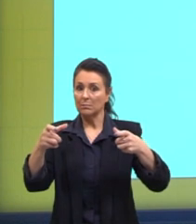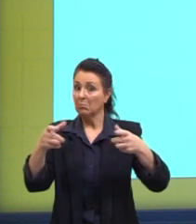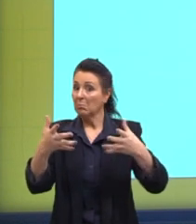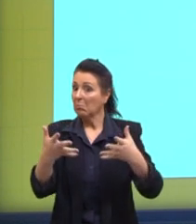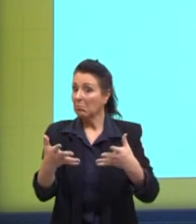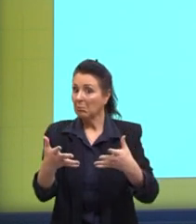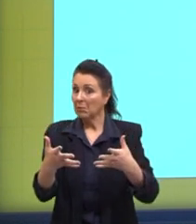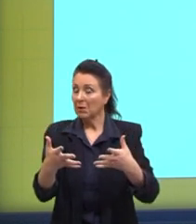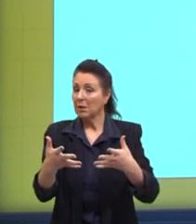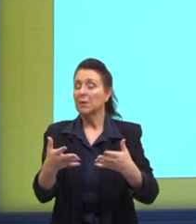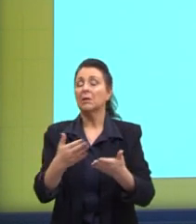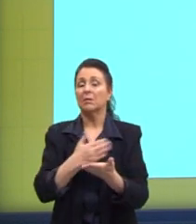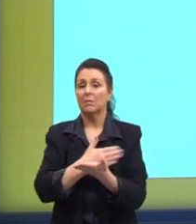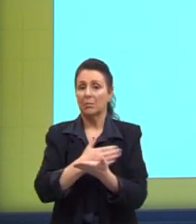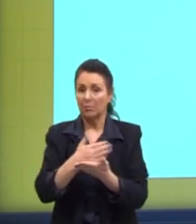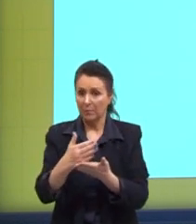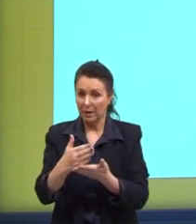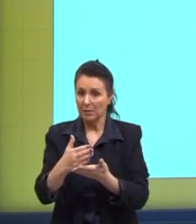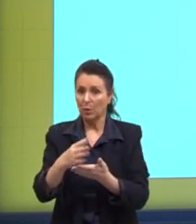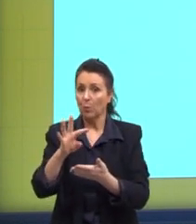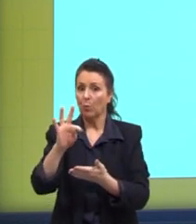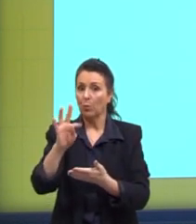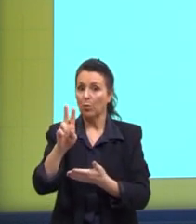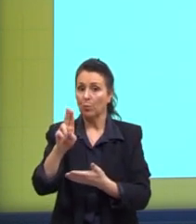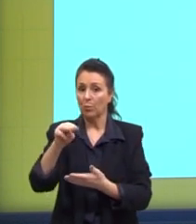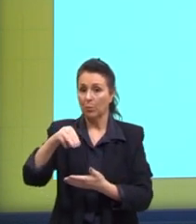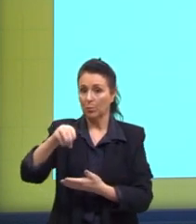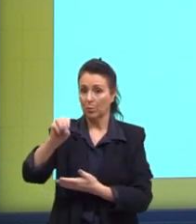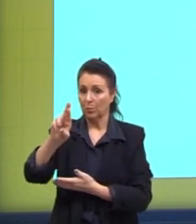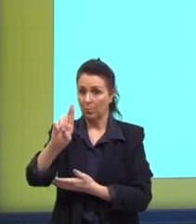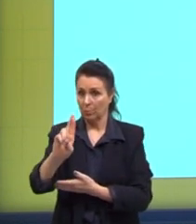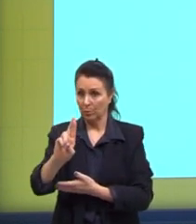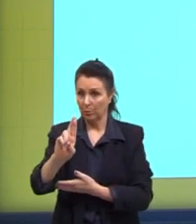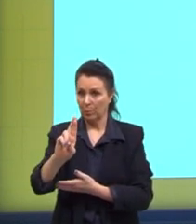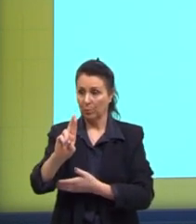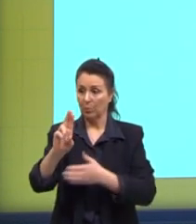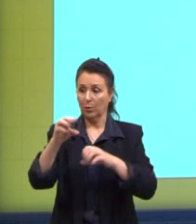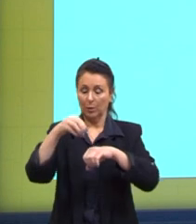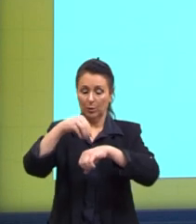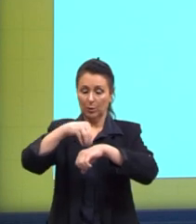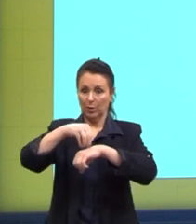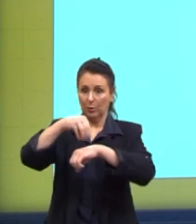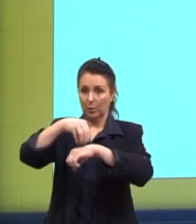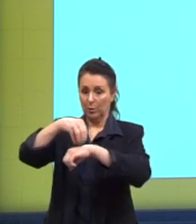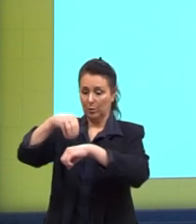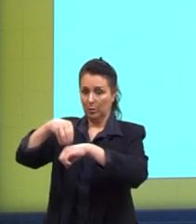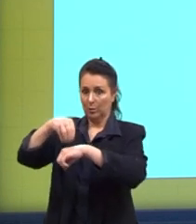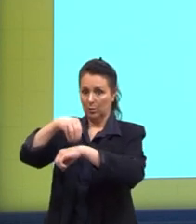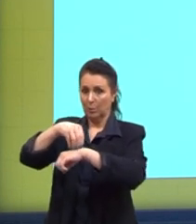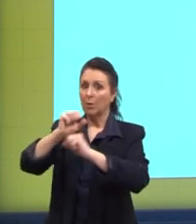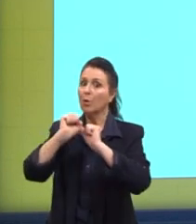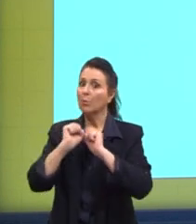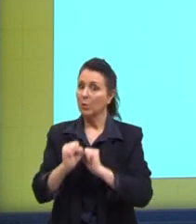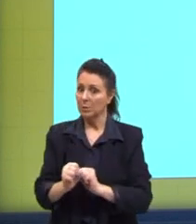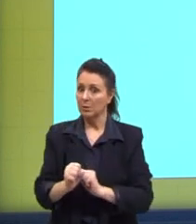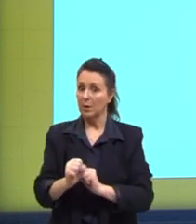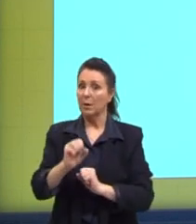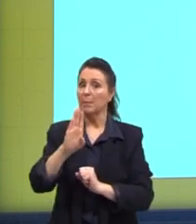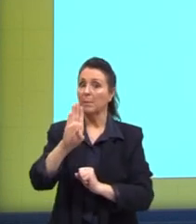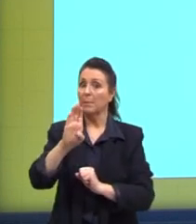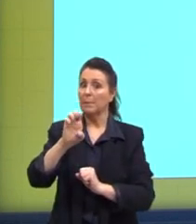causando, então, um tumor. Esse tumor, então, pode ser maligno ou benigno. Vai depender.